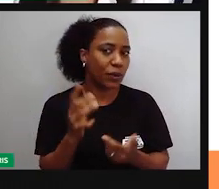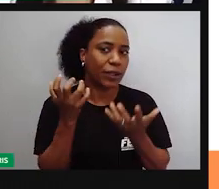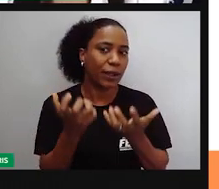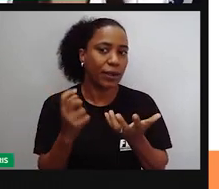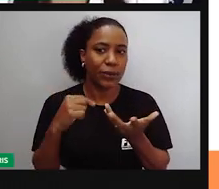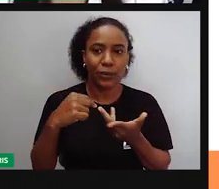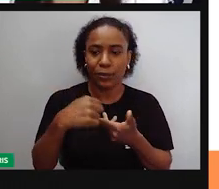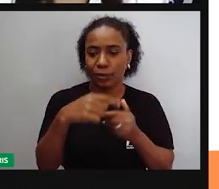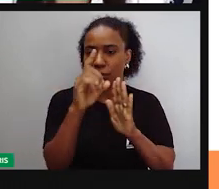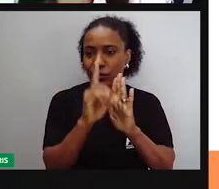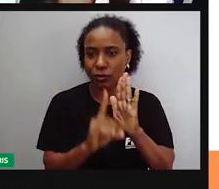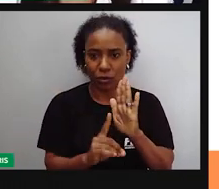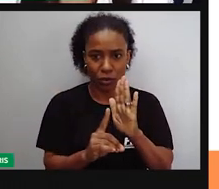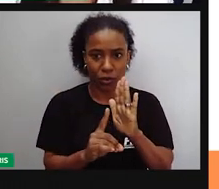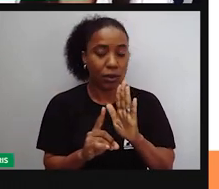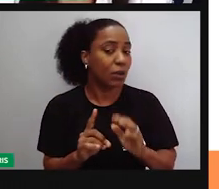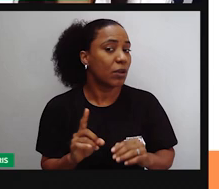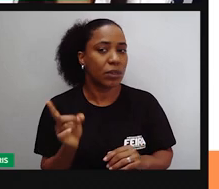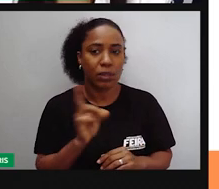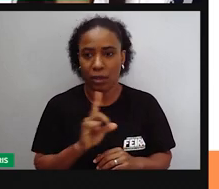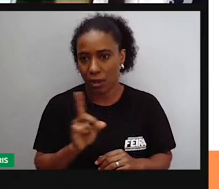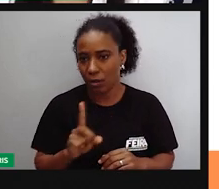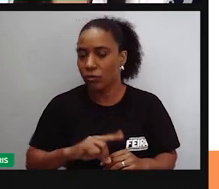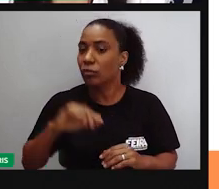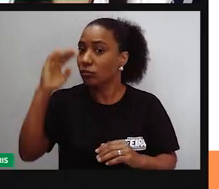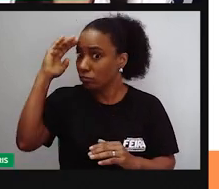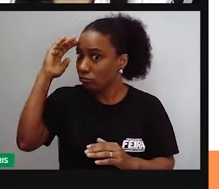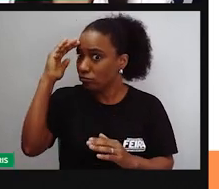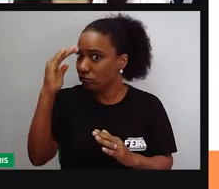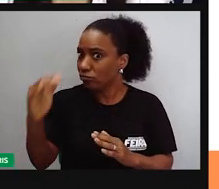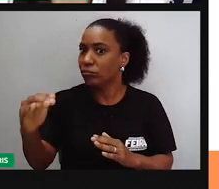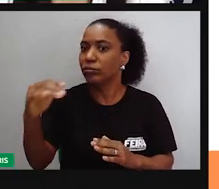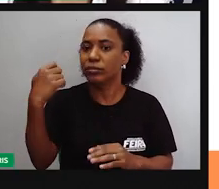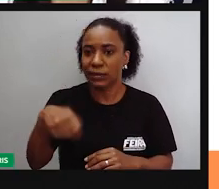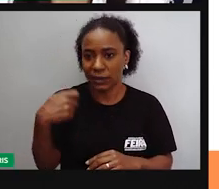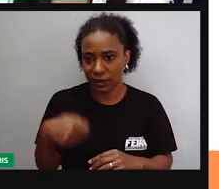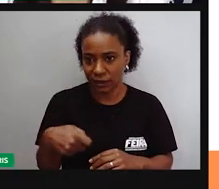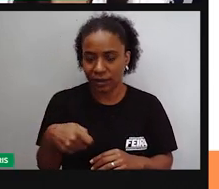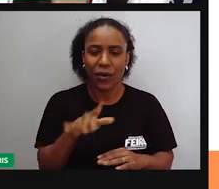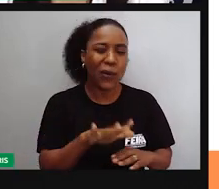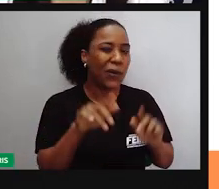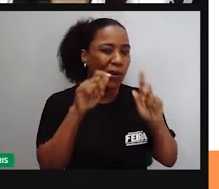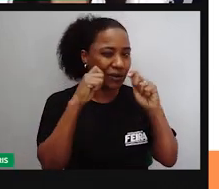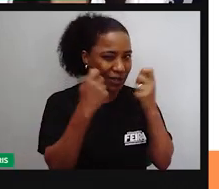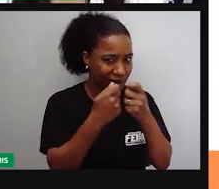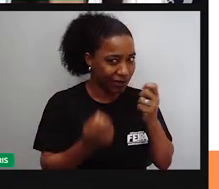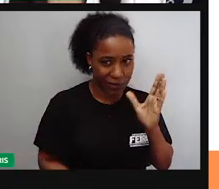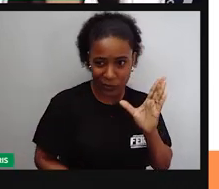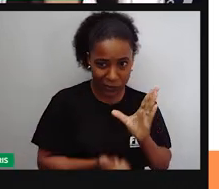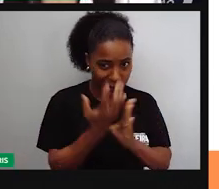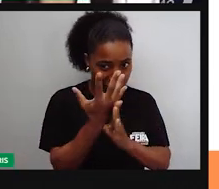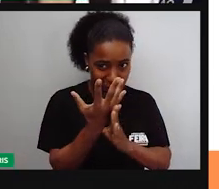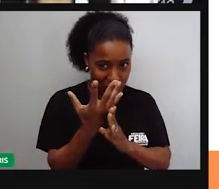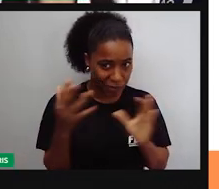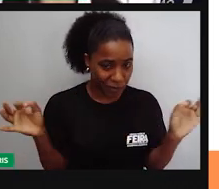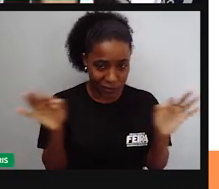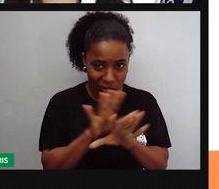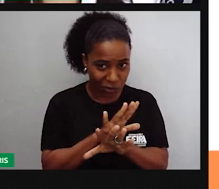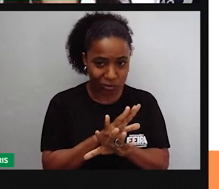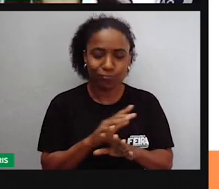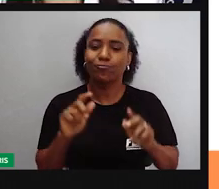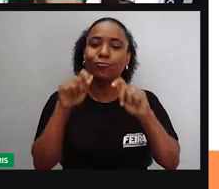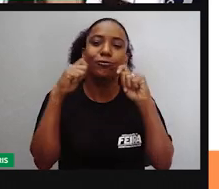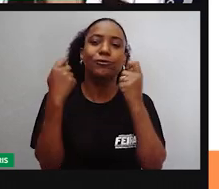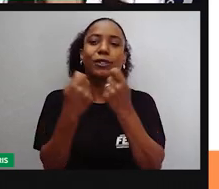sou uma associação. A gente formou aqui uma associação. É preciso aí estar atento também aos deveres